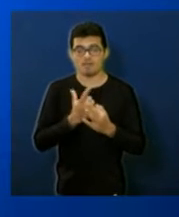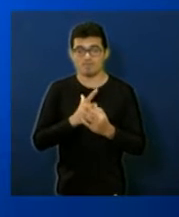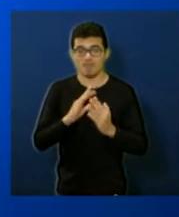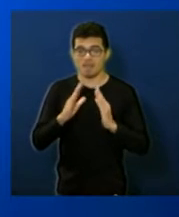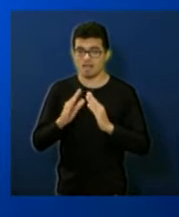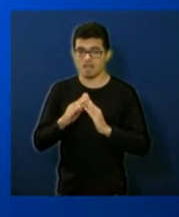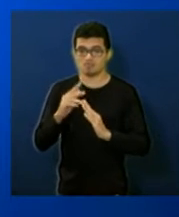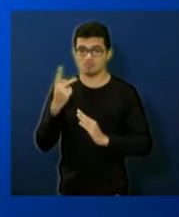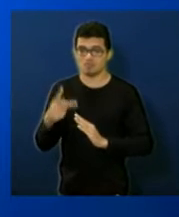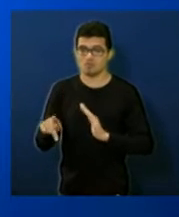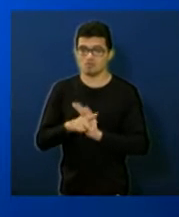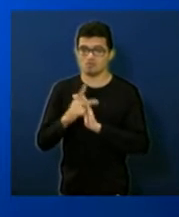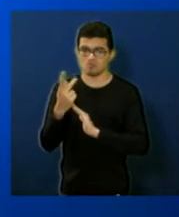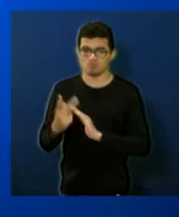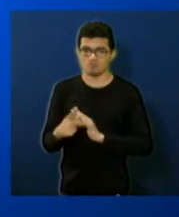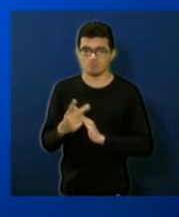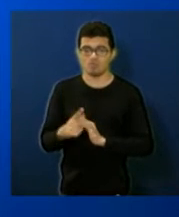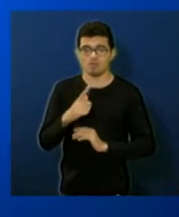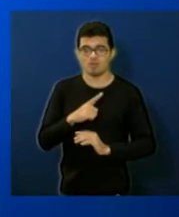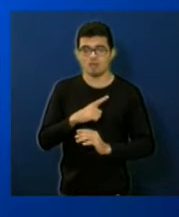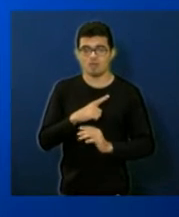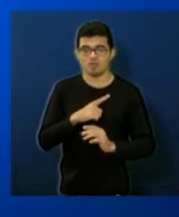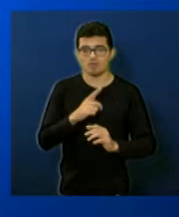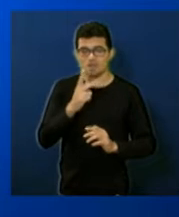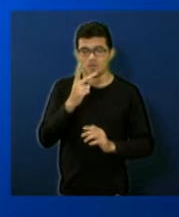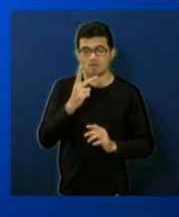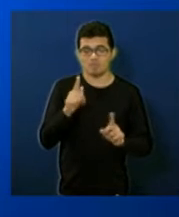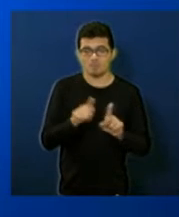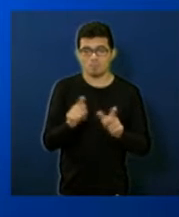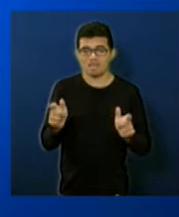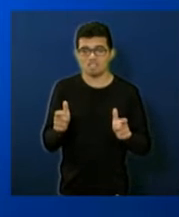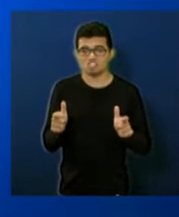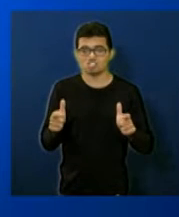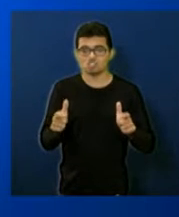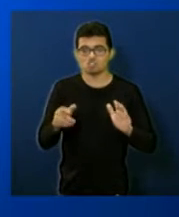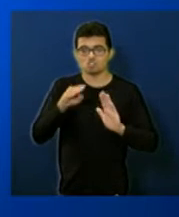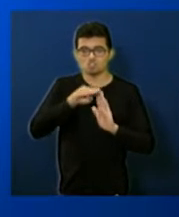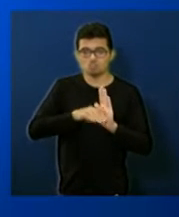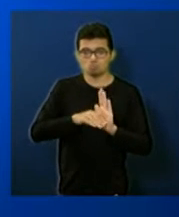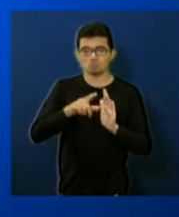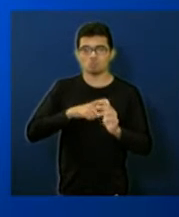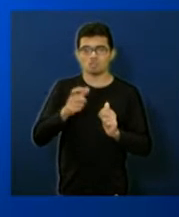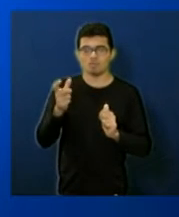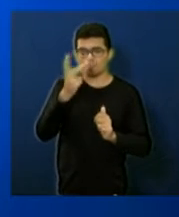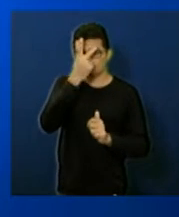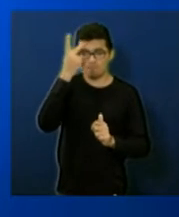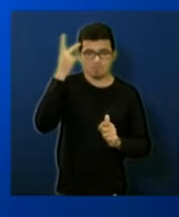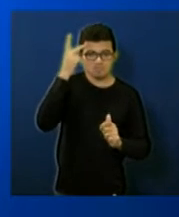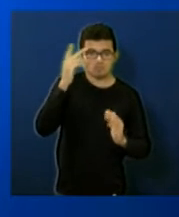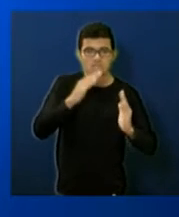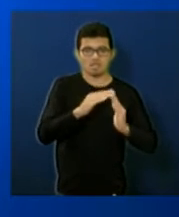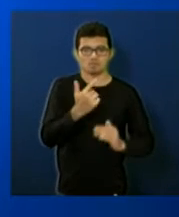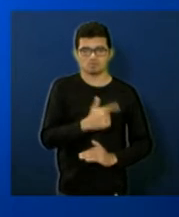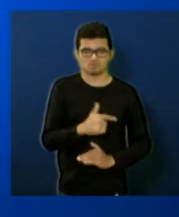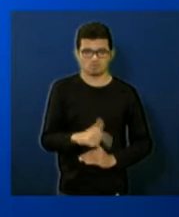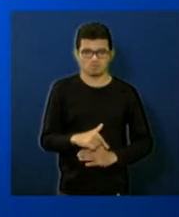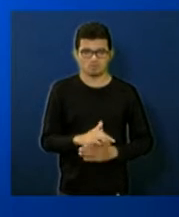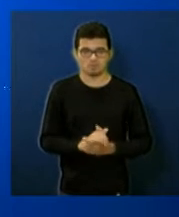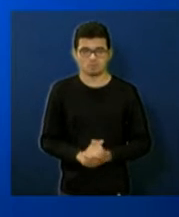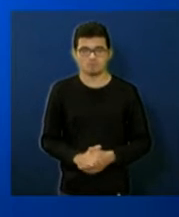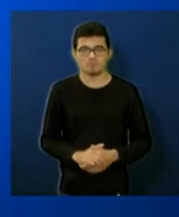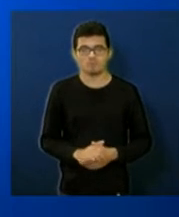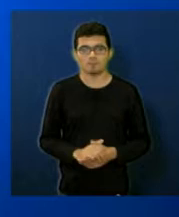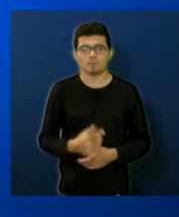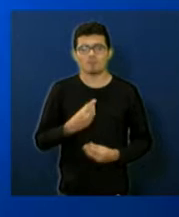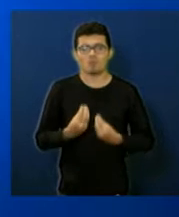minimizando o déficit habitacional apurado conforme cadastro da Secretaria Municipal de Habitação. A